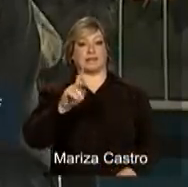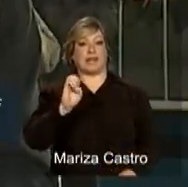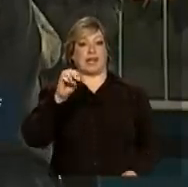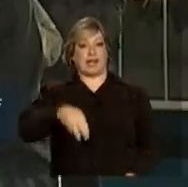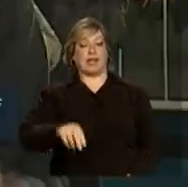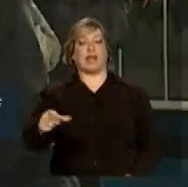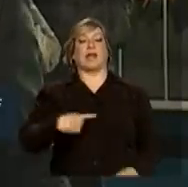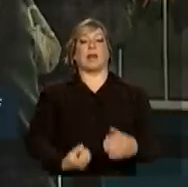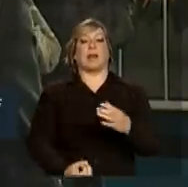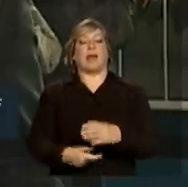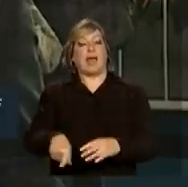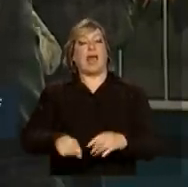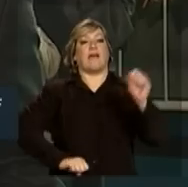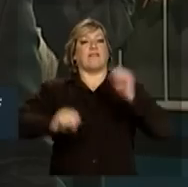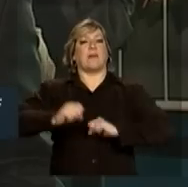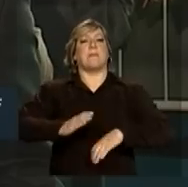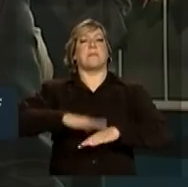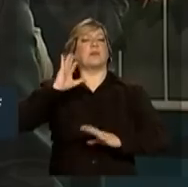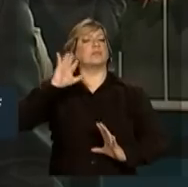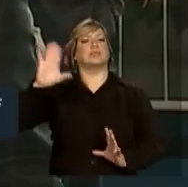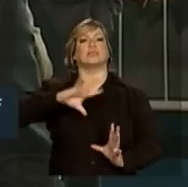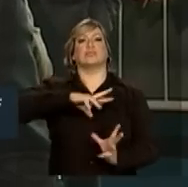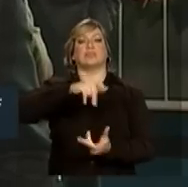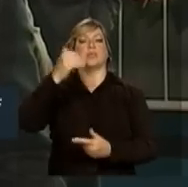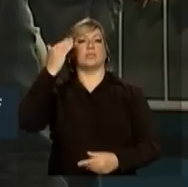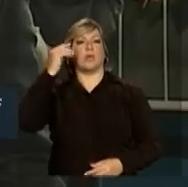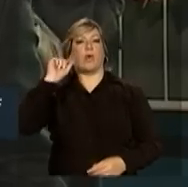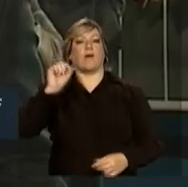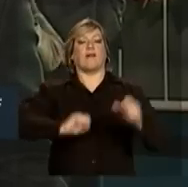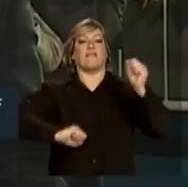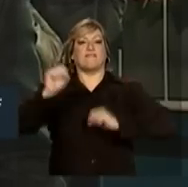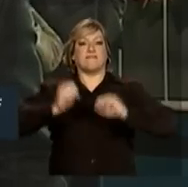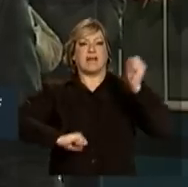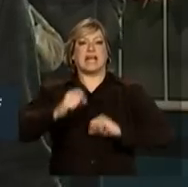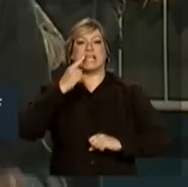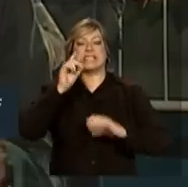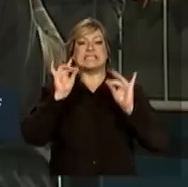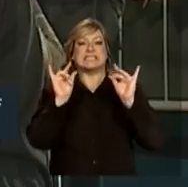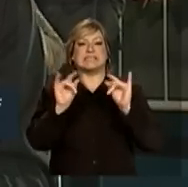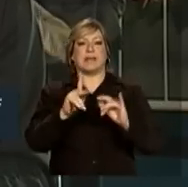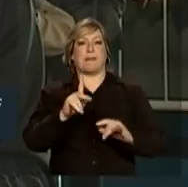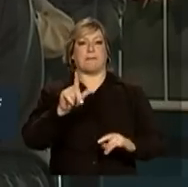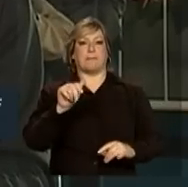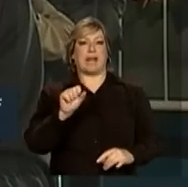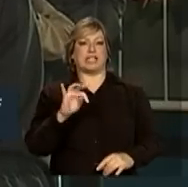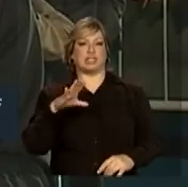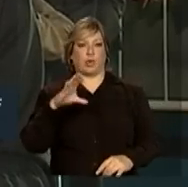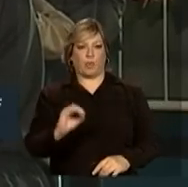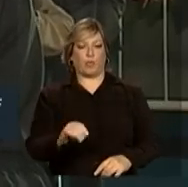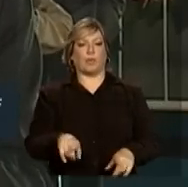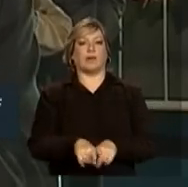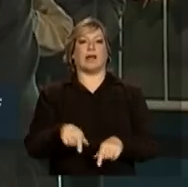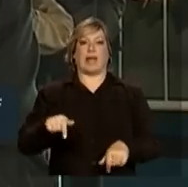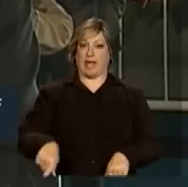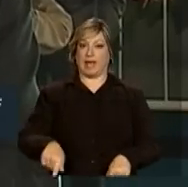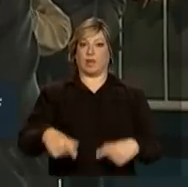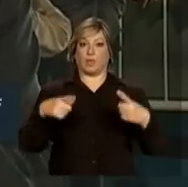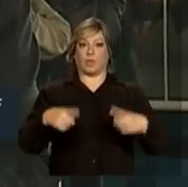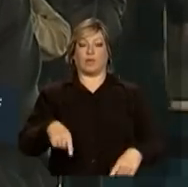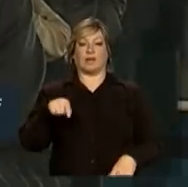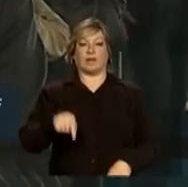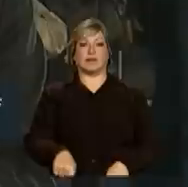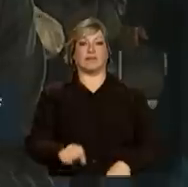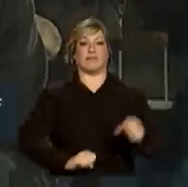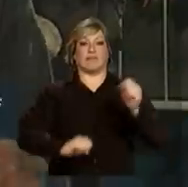do mundo. Com a inauguração desta nova unidade pela presidenta Dilma Rousseff, o Polo Petroquímico da Braskem aqui em Marechal Deodoro